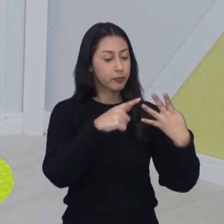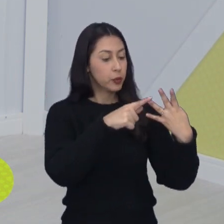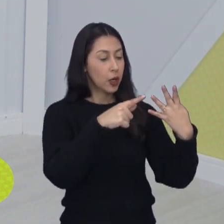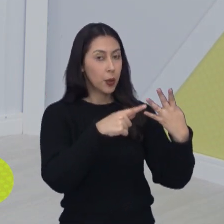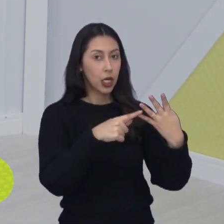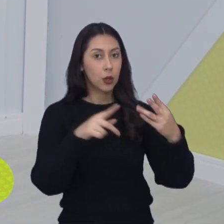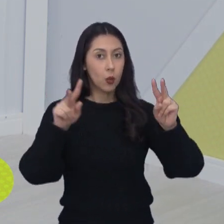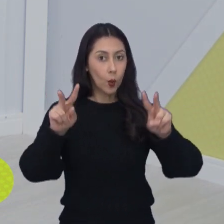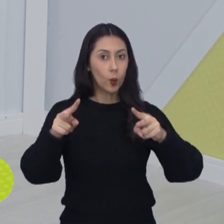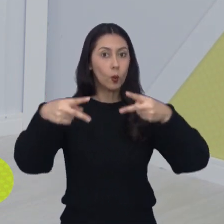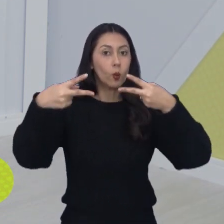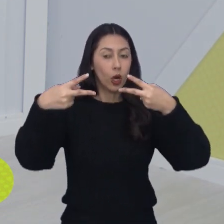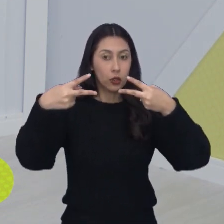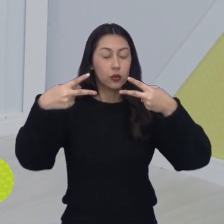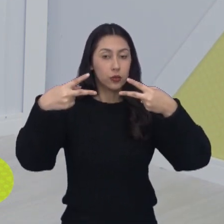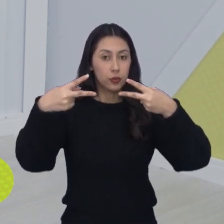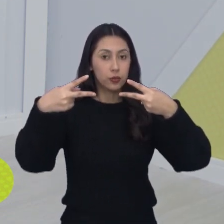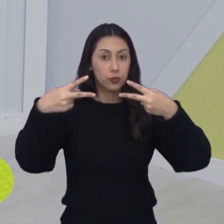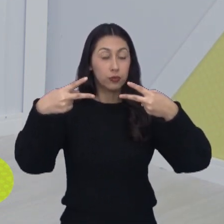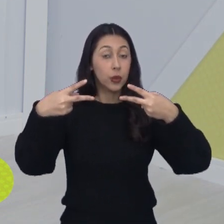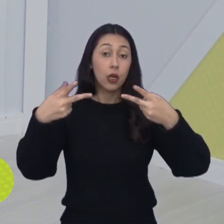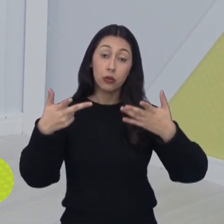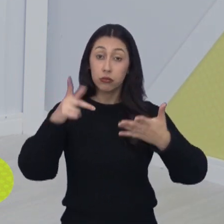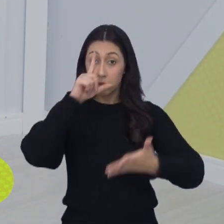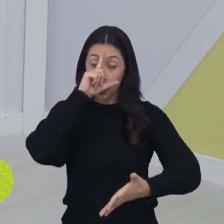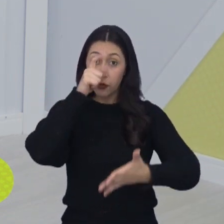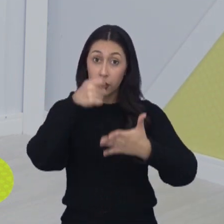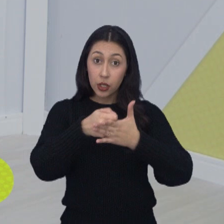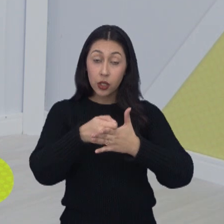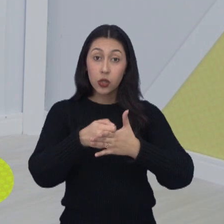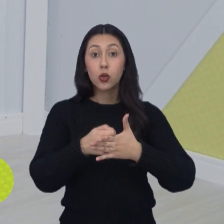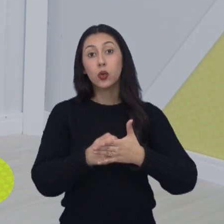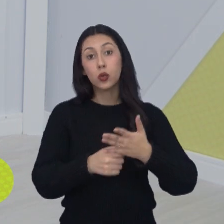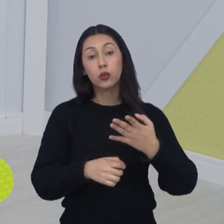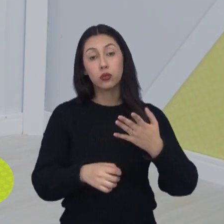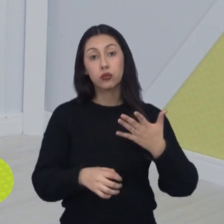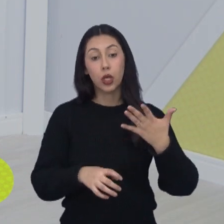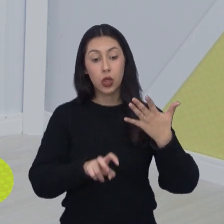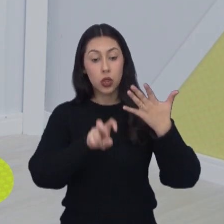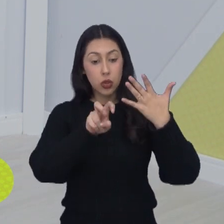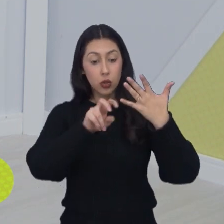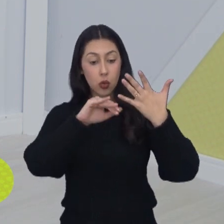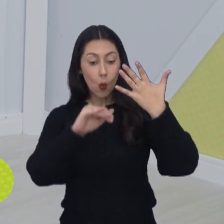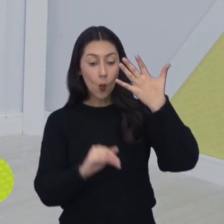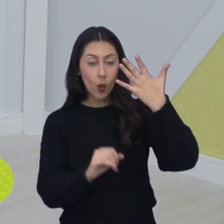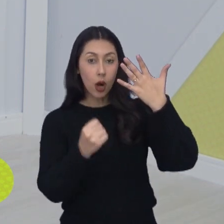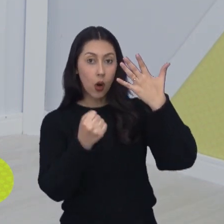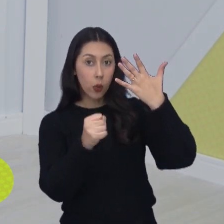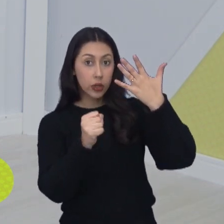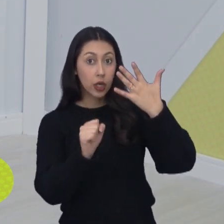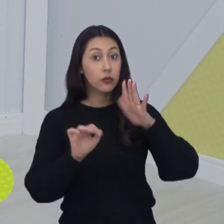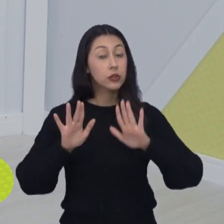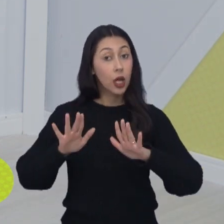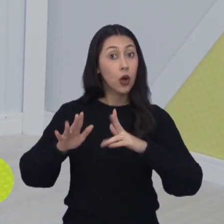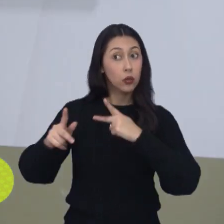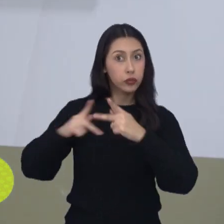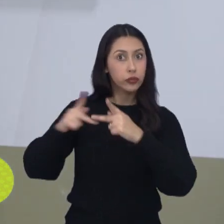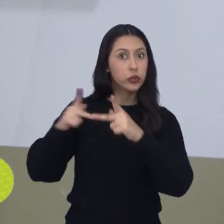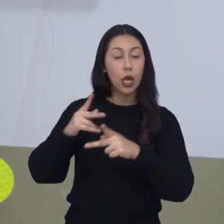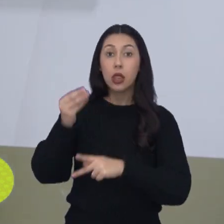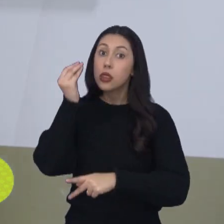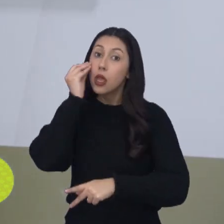definir do quinto ao oitavo colocado São José na briga pra ser campeão da LDB, Paulito